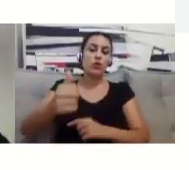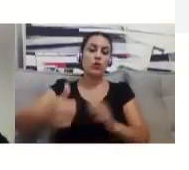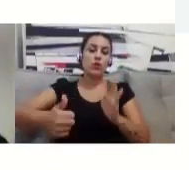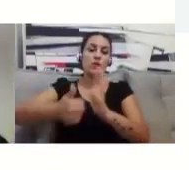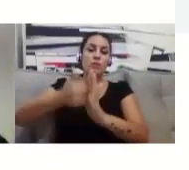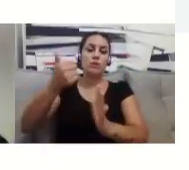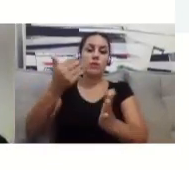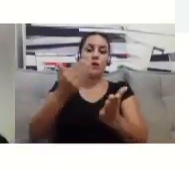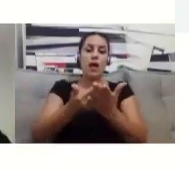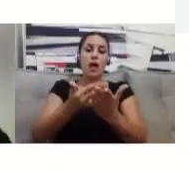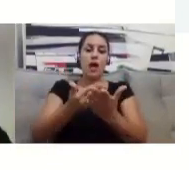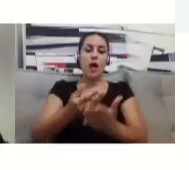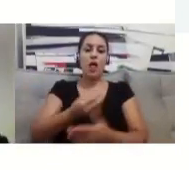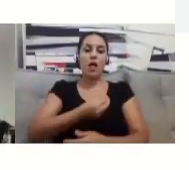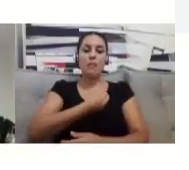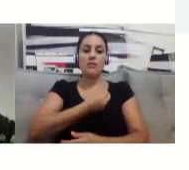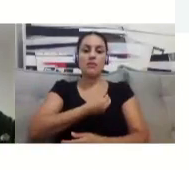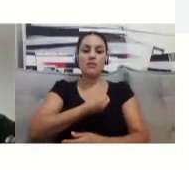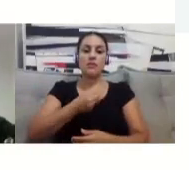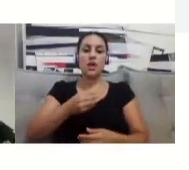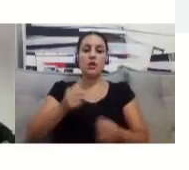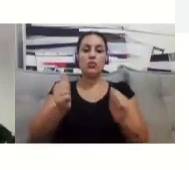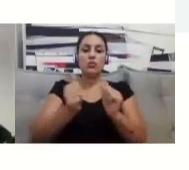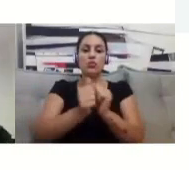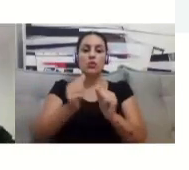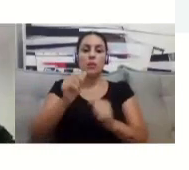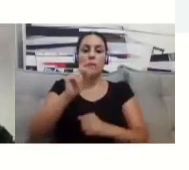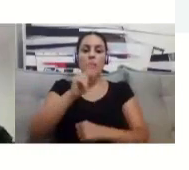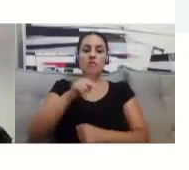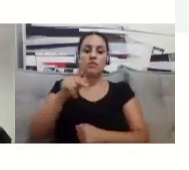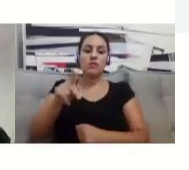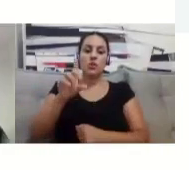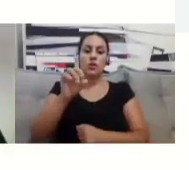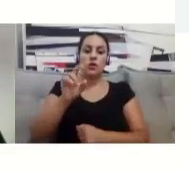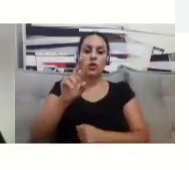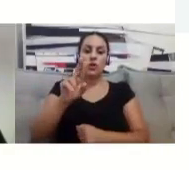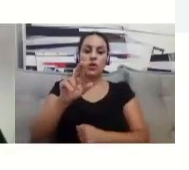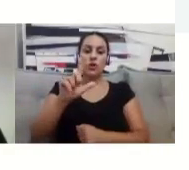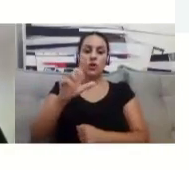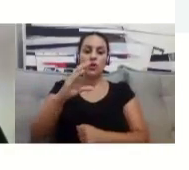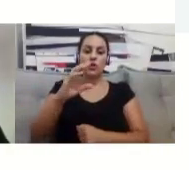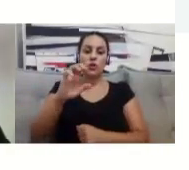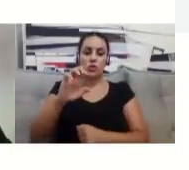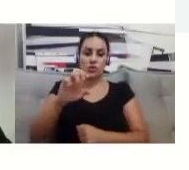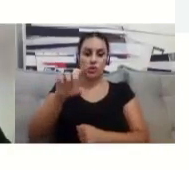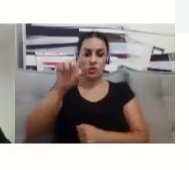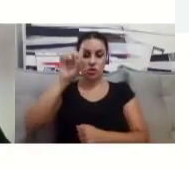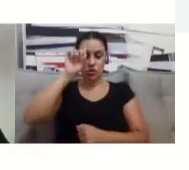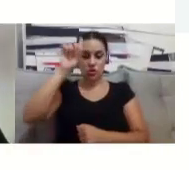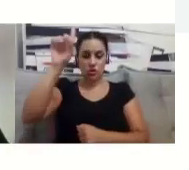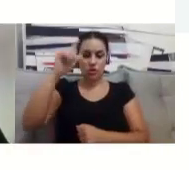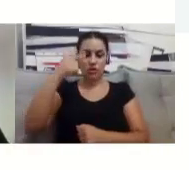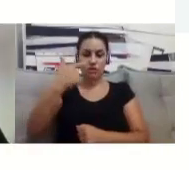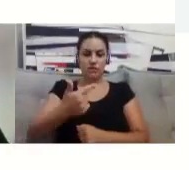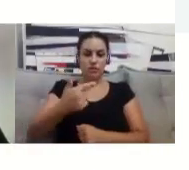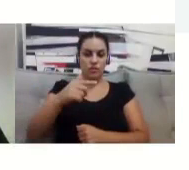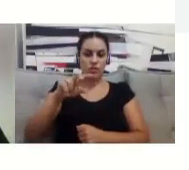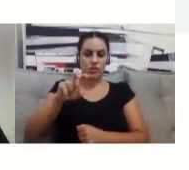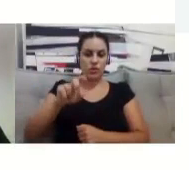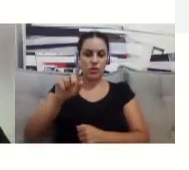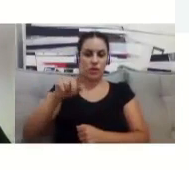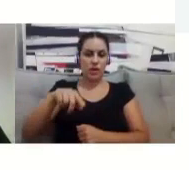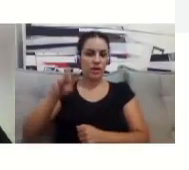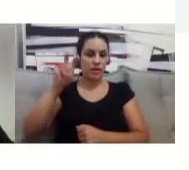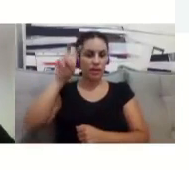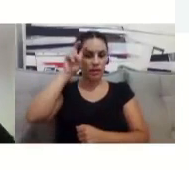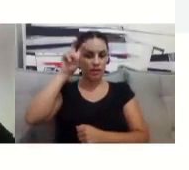não está na minha mão, mas vai ser com a professora Dulce no dia 25, quinta-feira, né? Quinta-feira,